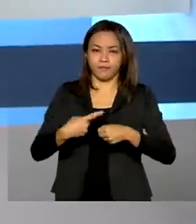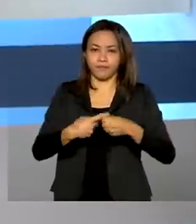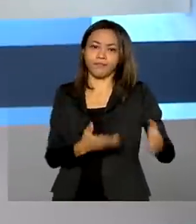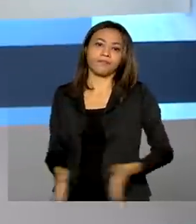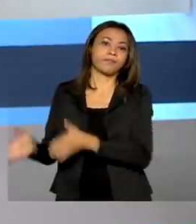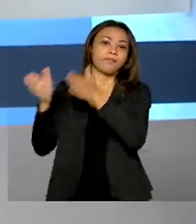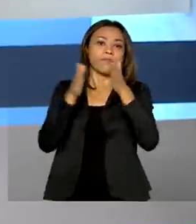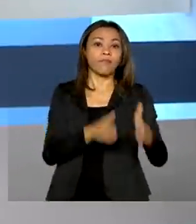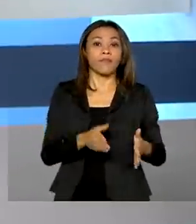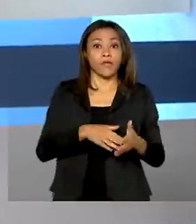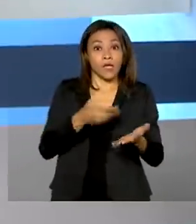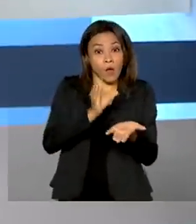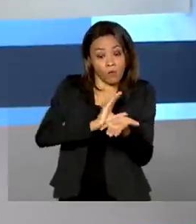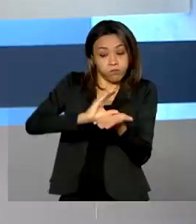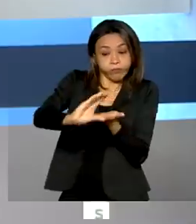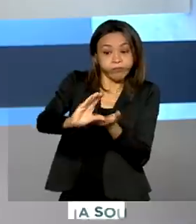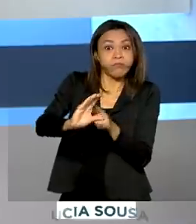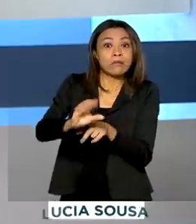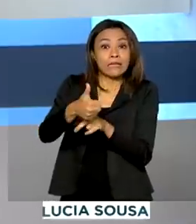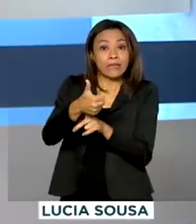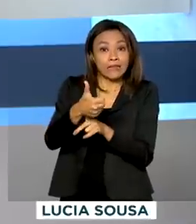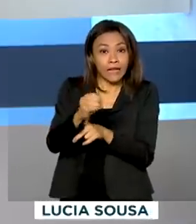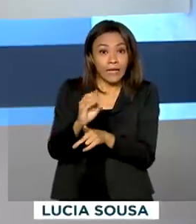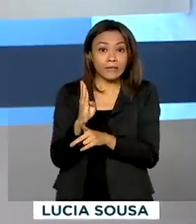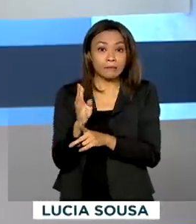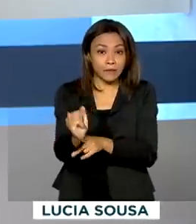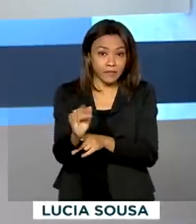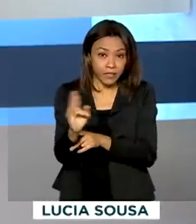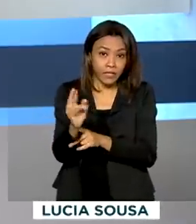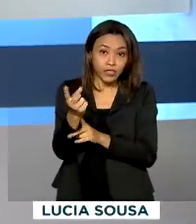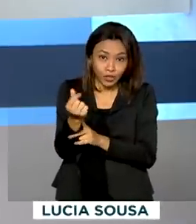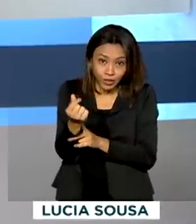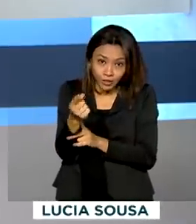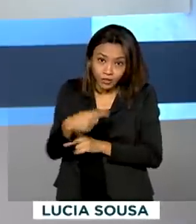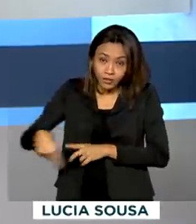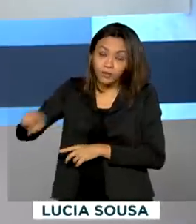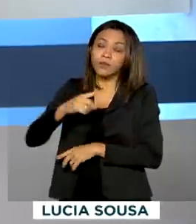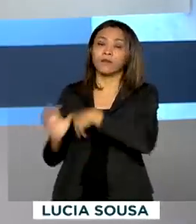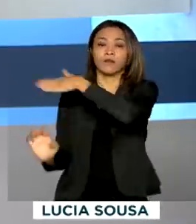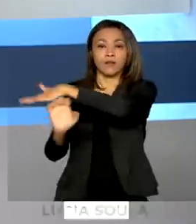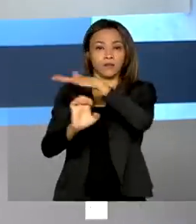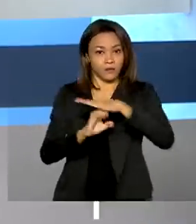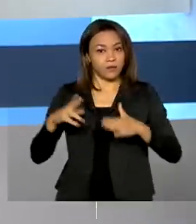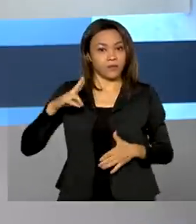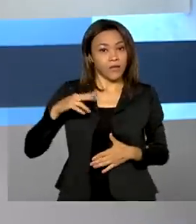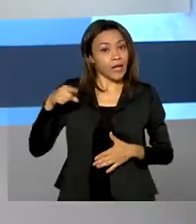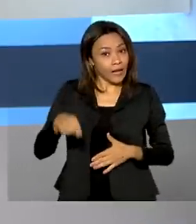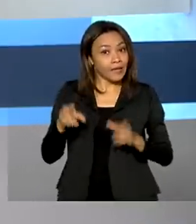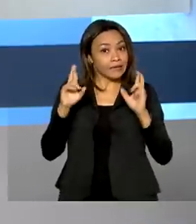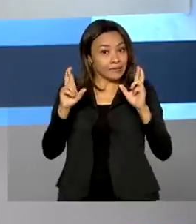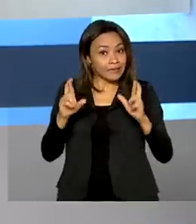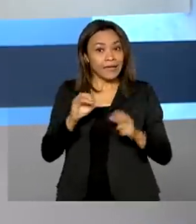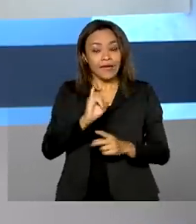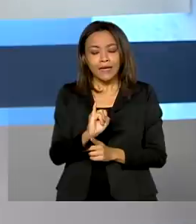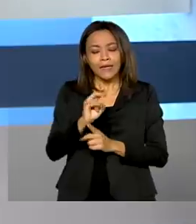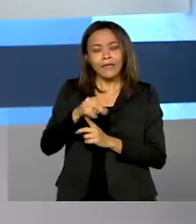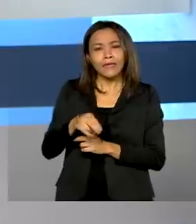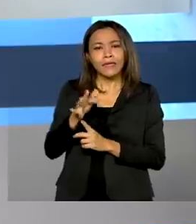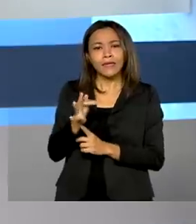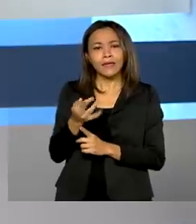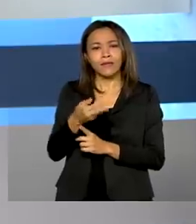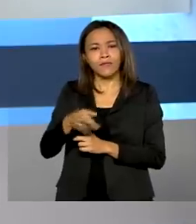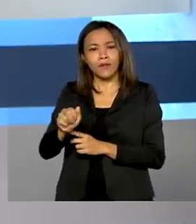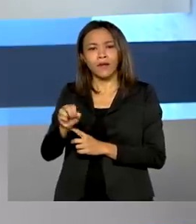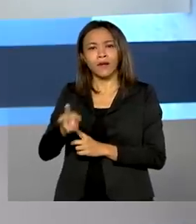injeção de 10 bilhões de reais no Brasil em investimentos privados. Esta é a expectativa da Infra Week, semana que